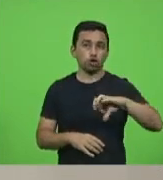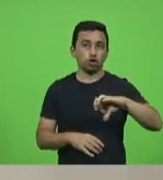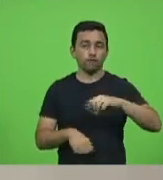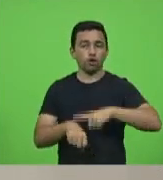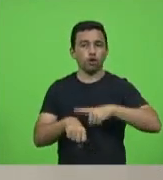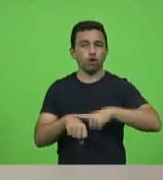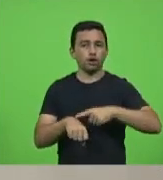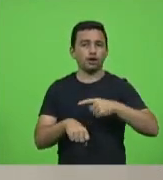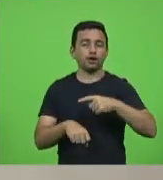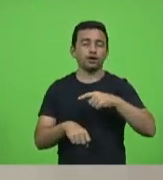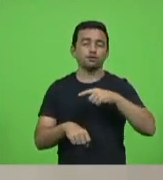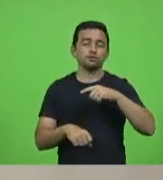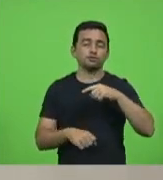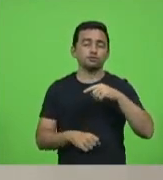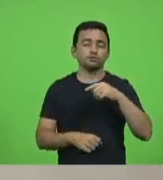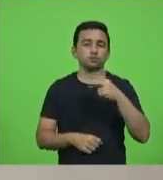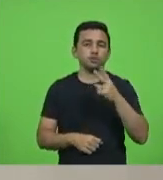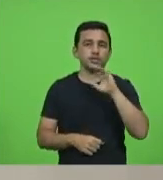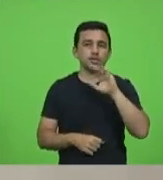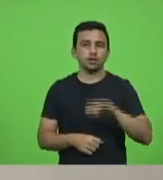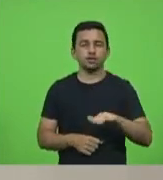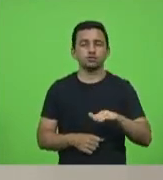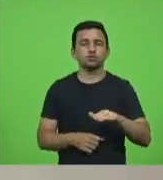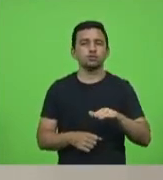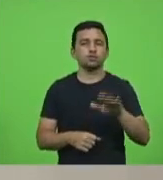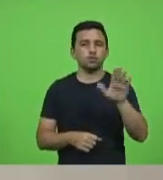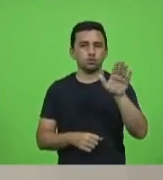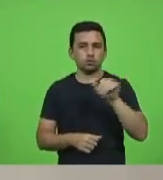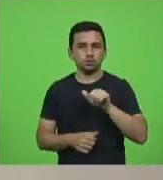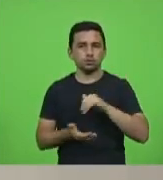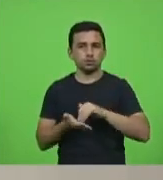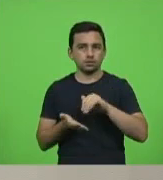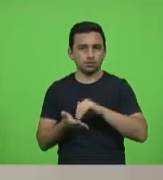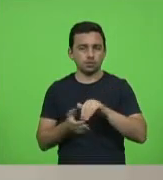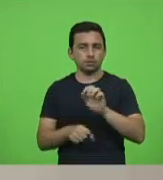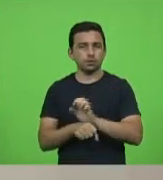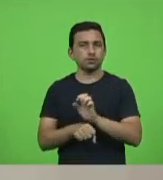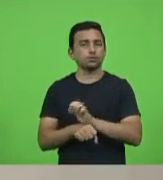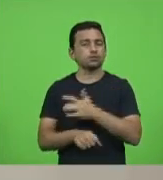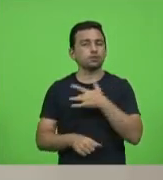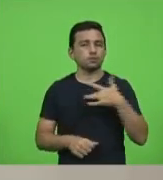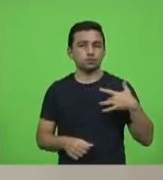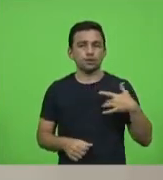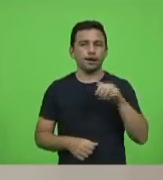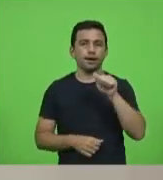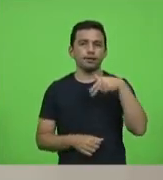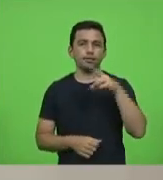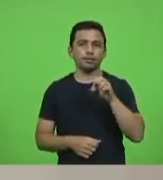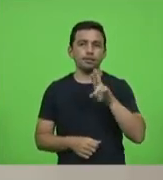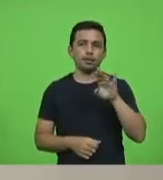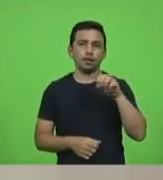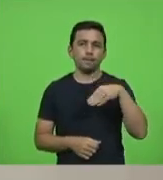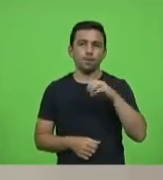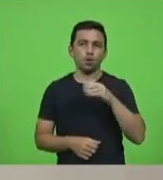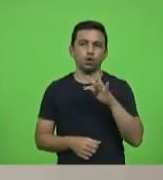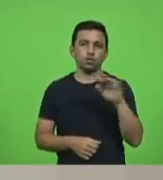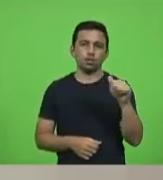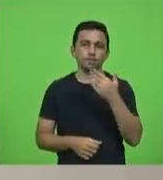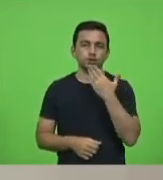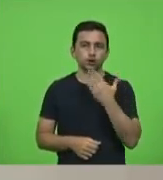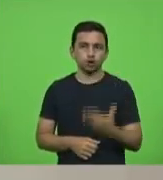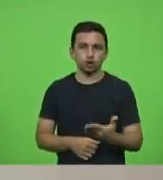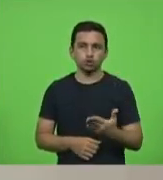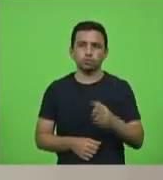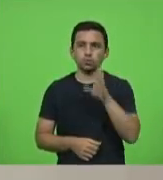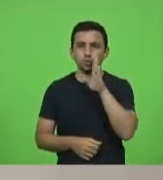horas e 15 minutos convocação do secretário de Estado da Saúde André Mota Ribeiro conforme requerimento aprovado dos senhores deputados